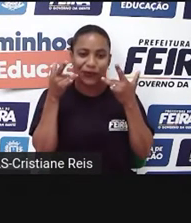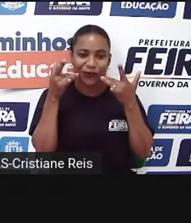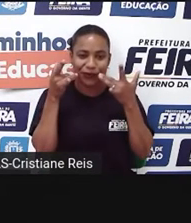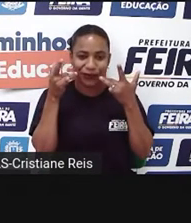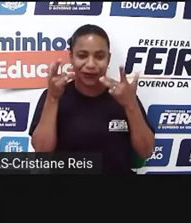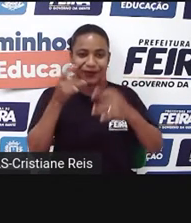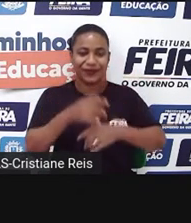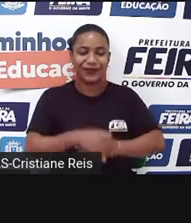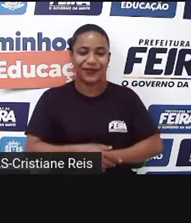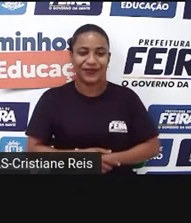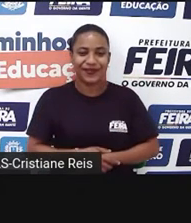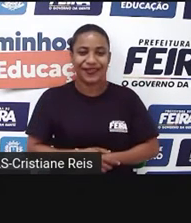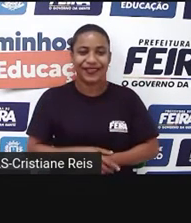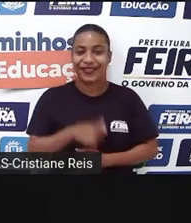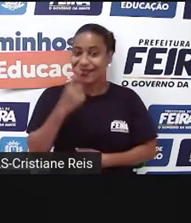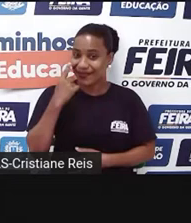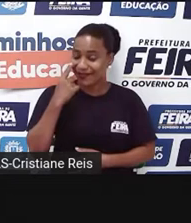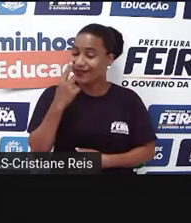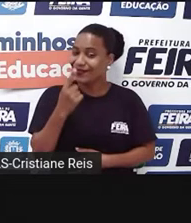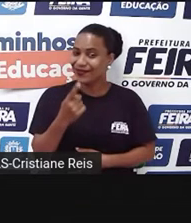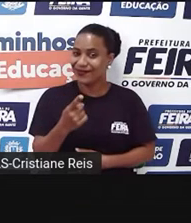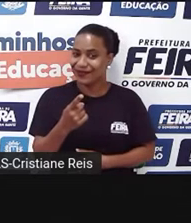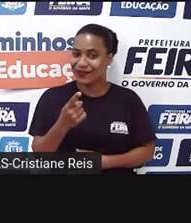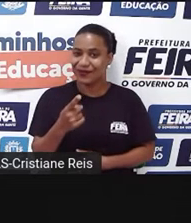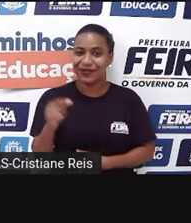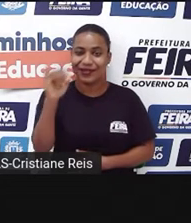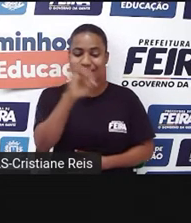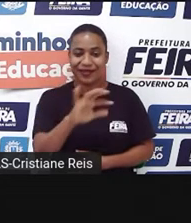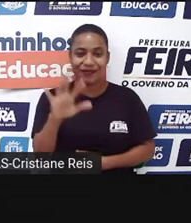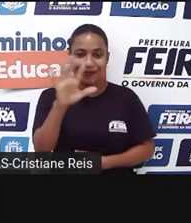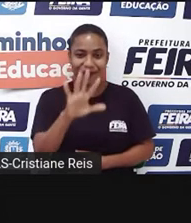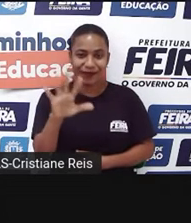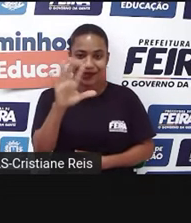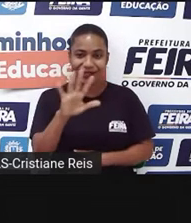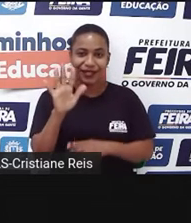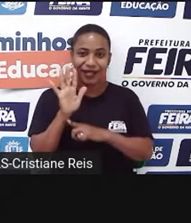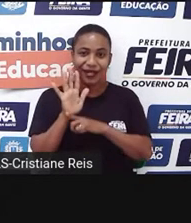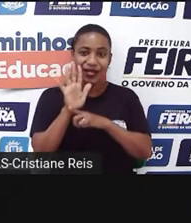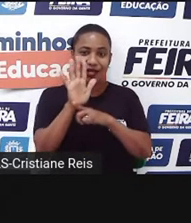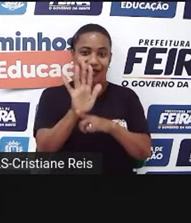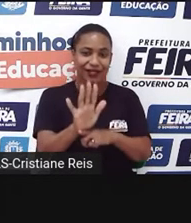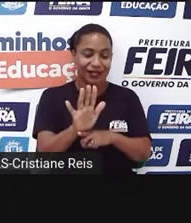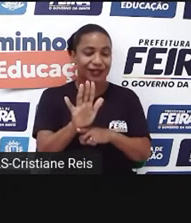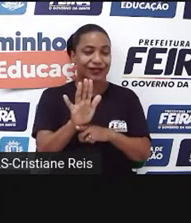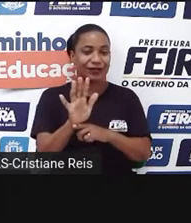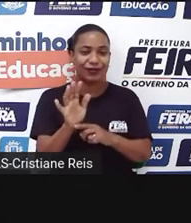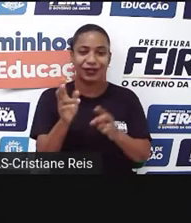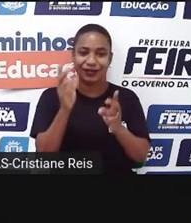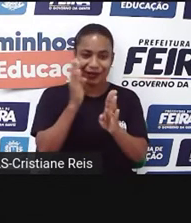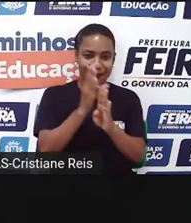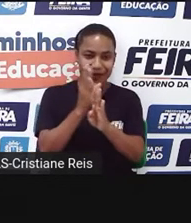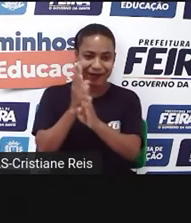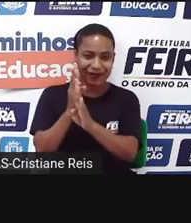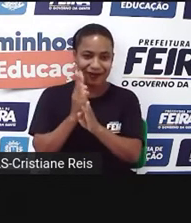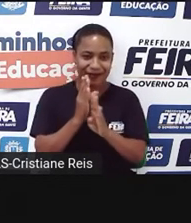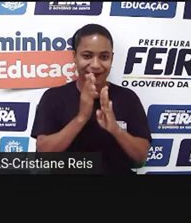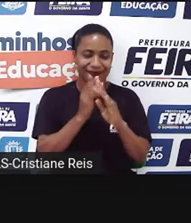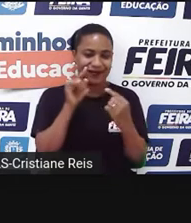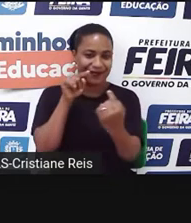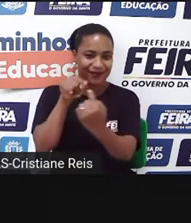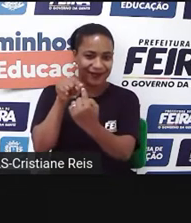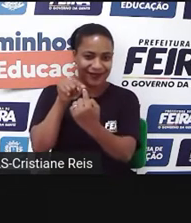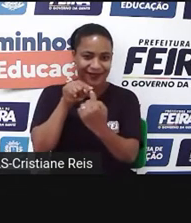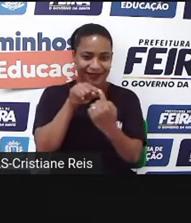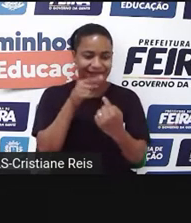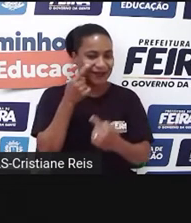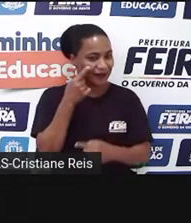Vejam que aqui ao lado nós temos imagens que são dicas para que nos ajude a encontrar as palavras. Let's